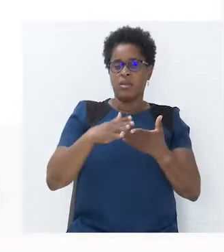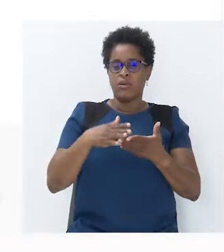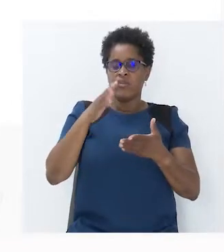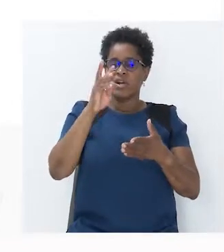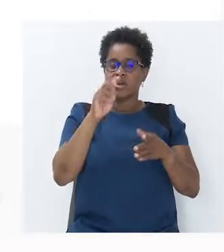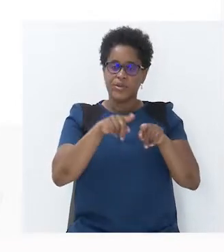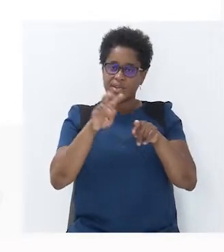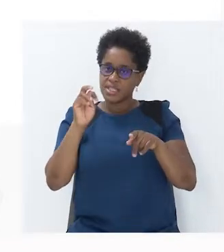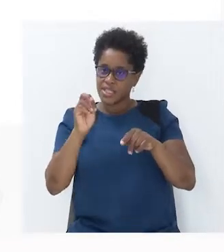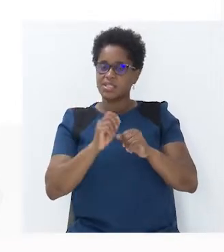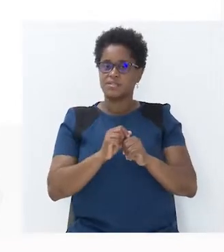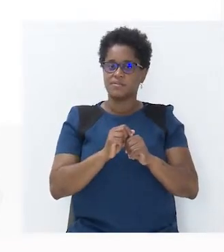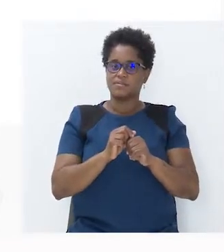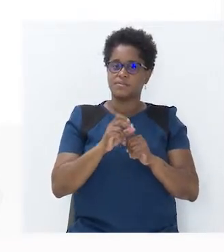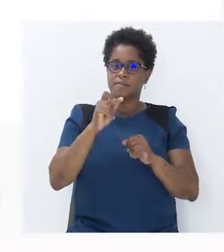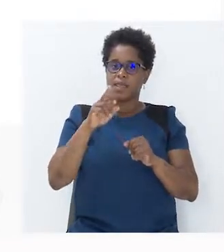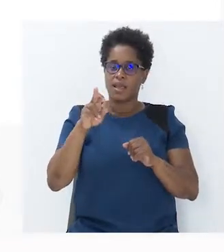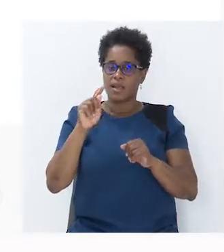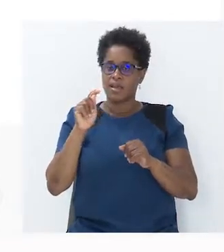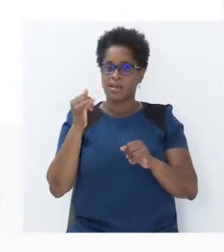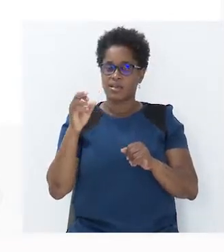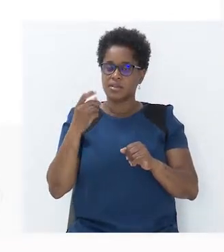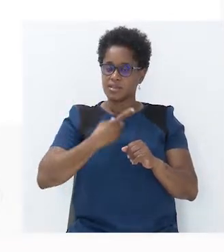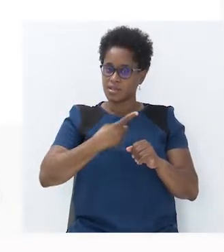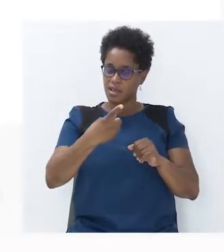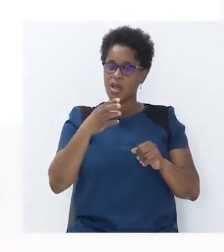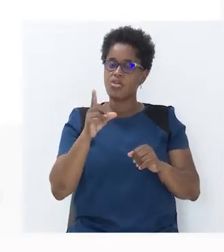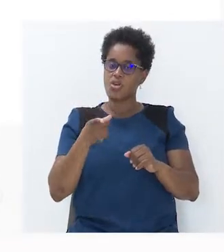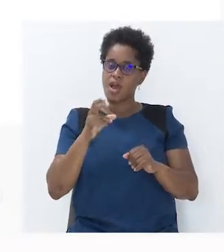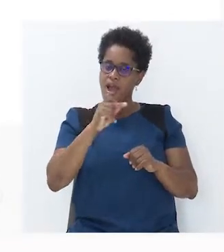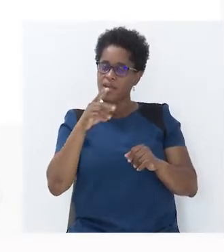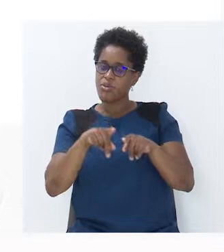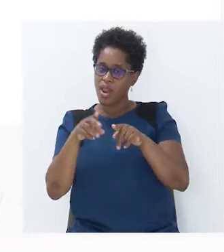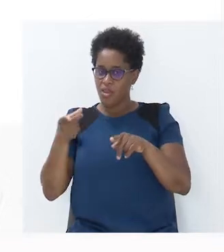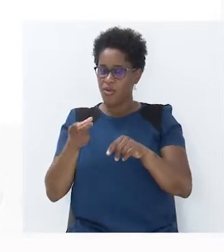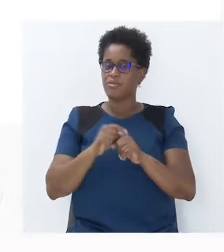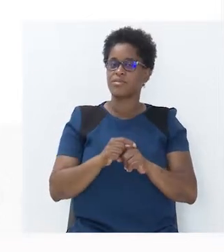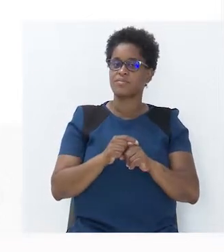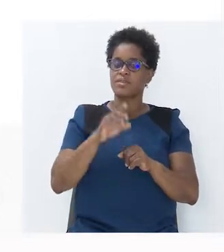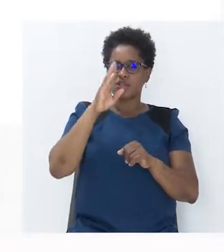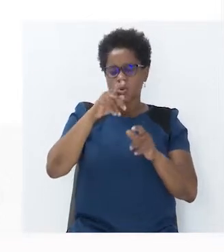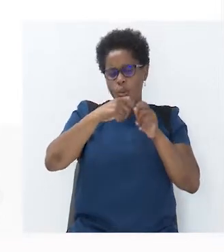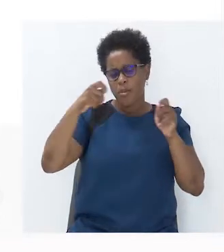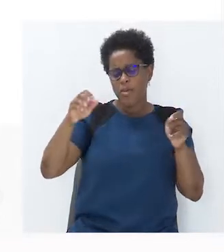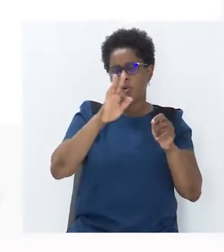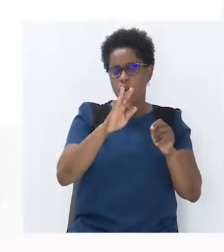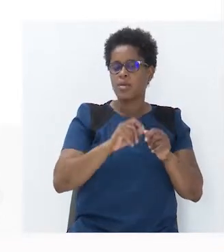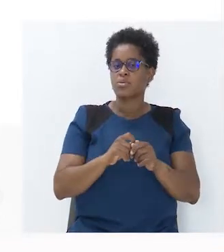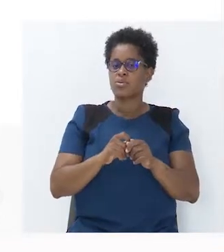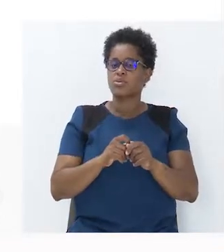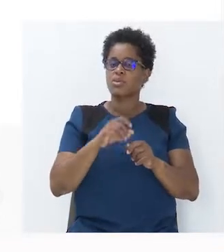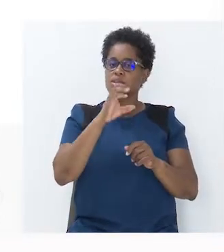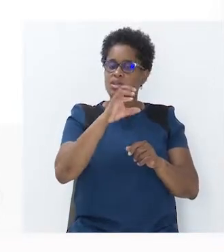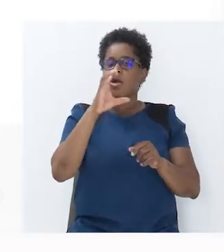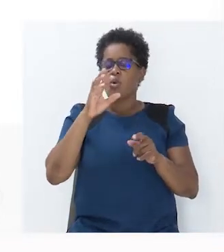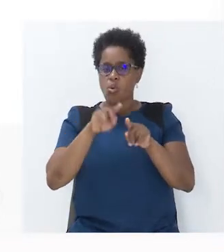3, a área será 9. E se o comprimento for 4 centímetros, a área será 4